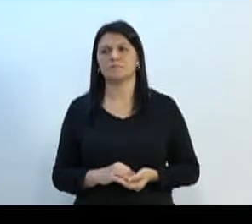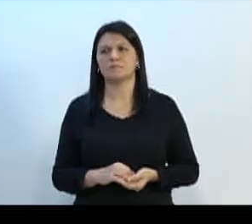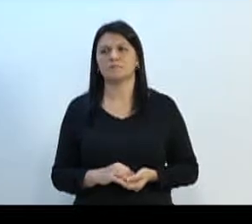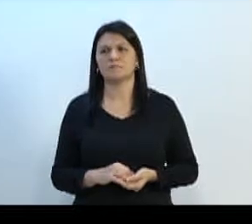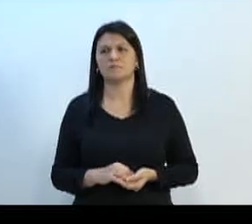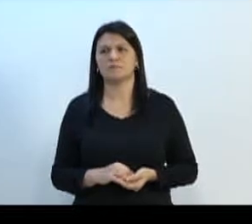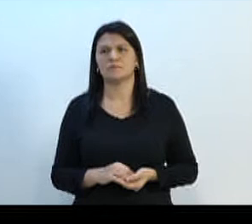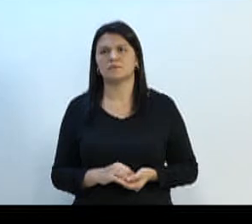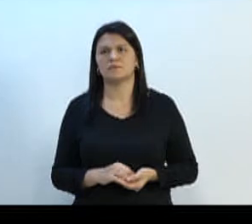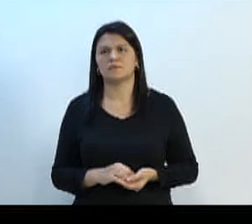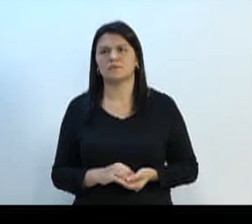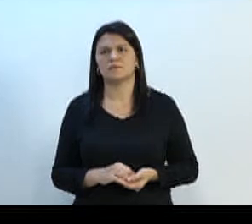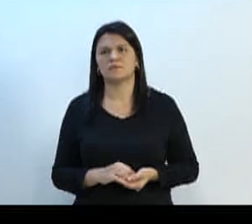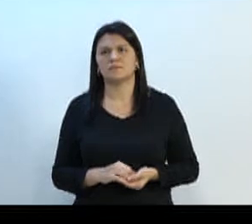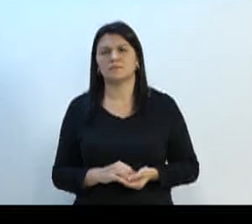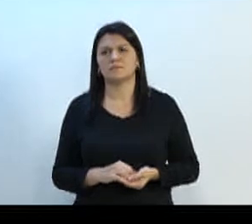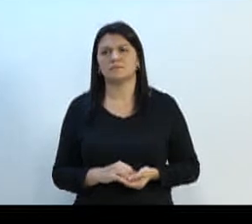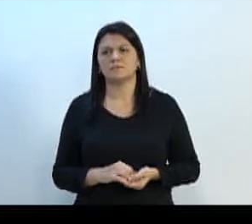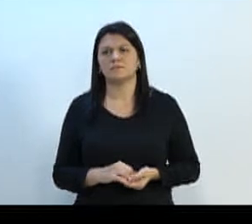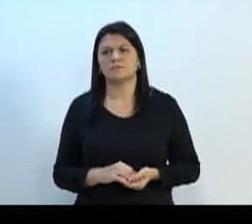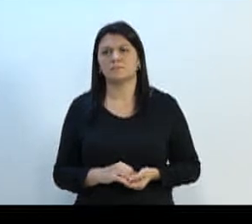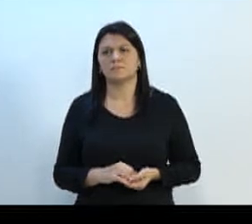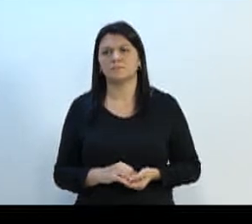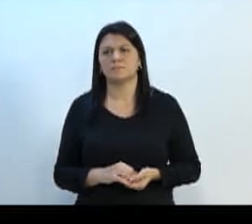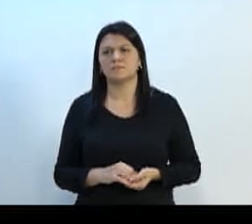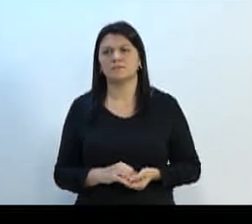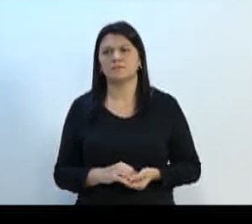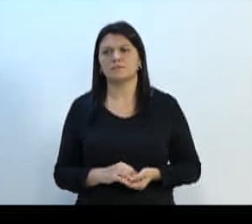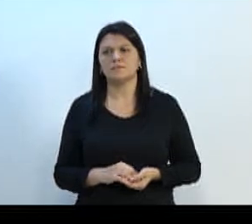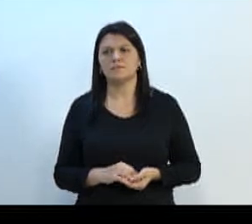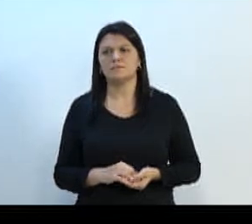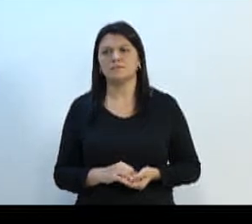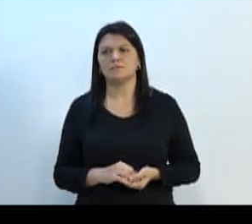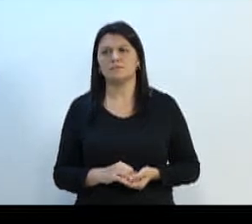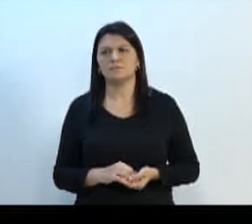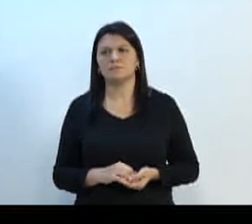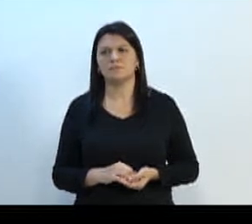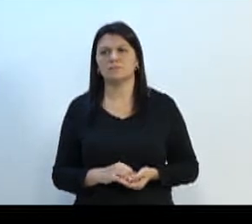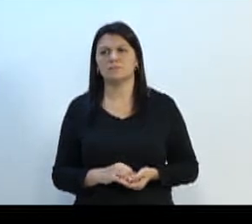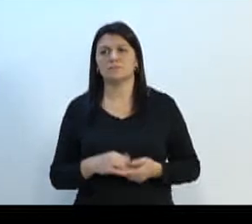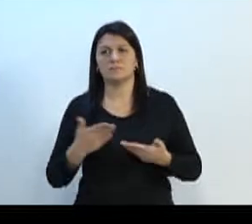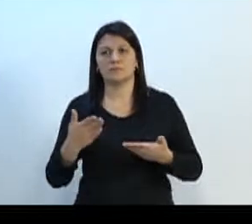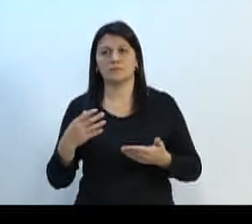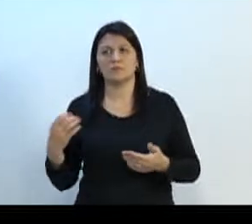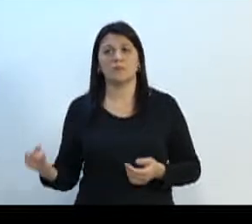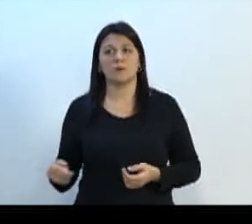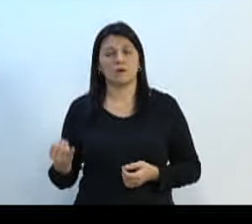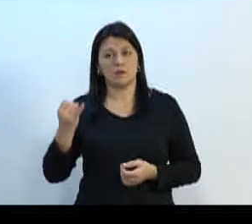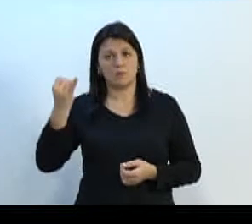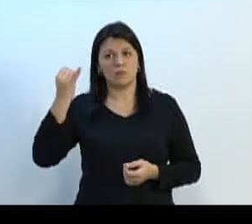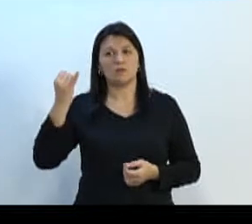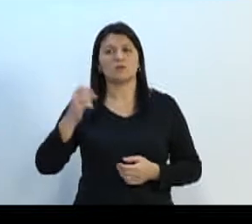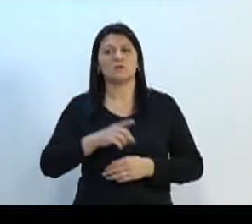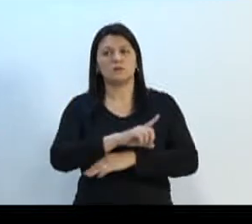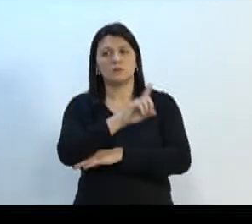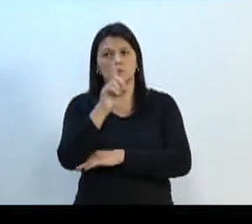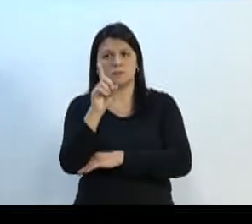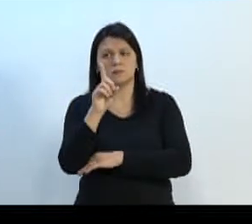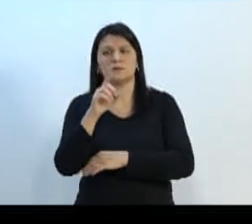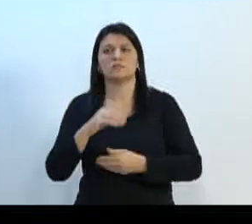Esta foto, líder do governo, dá uma paradinha. Importante essa data, esse